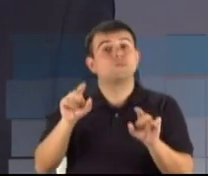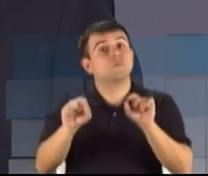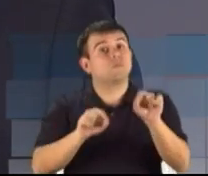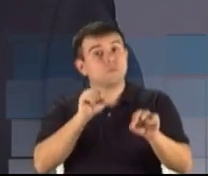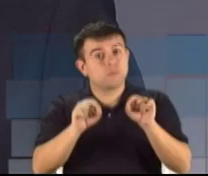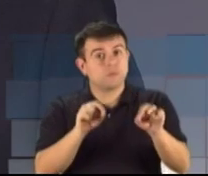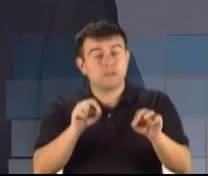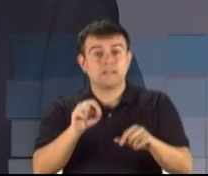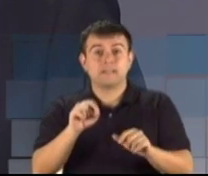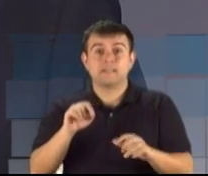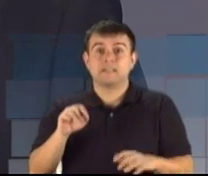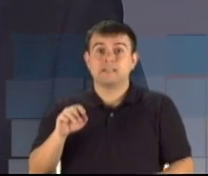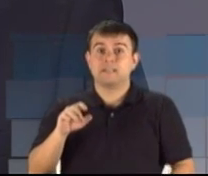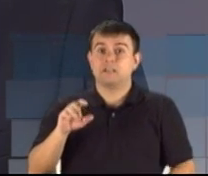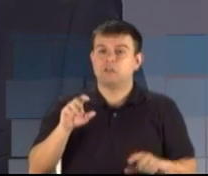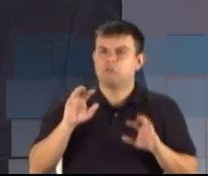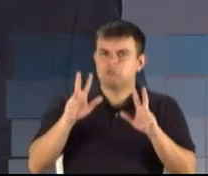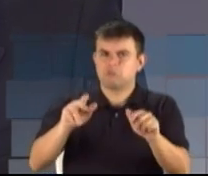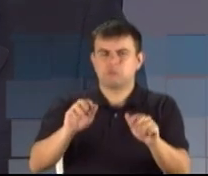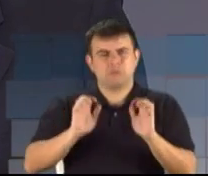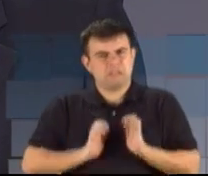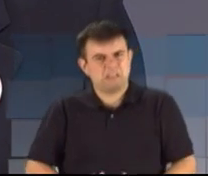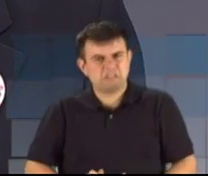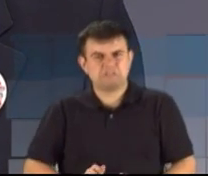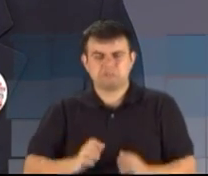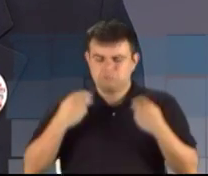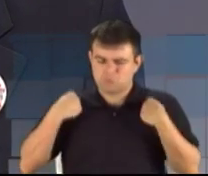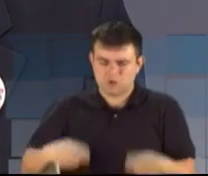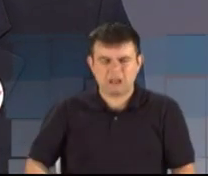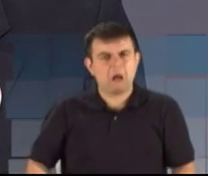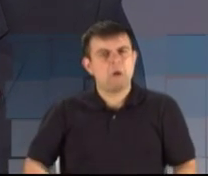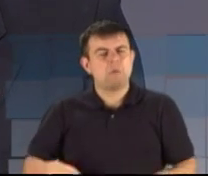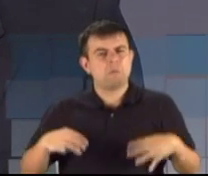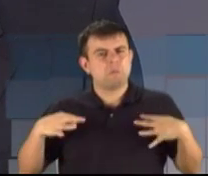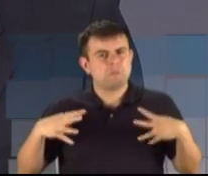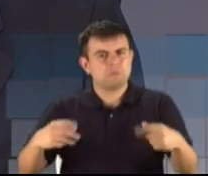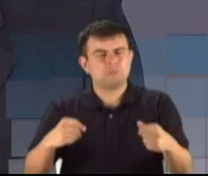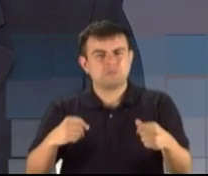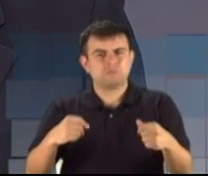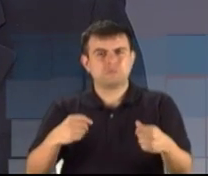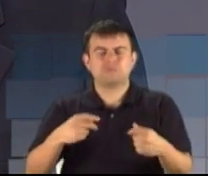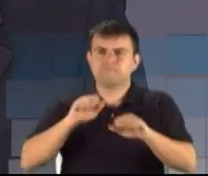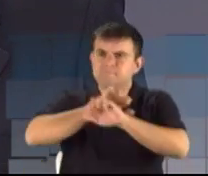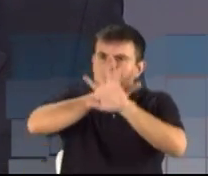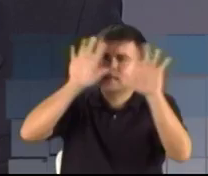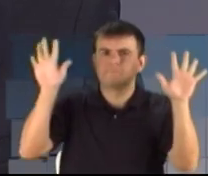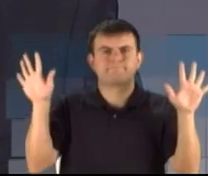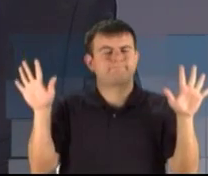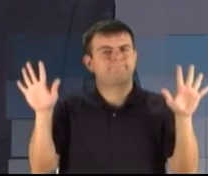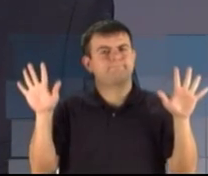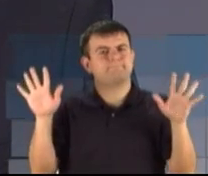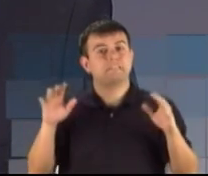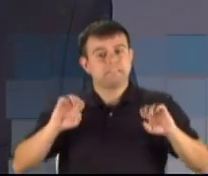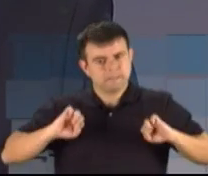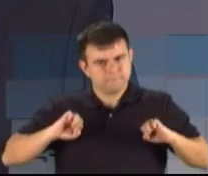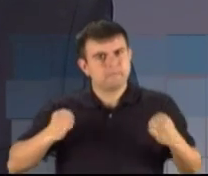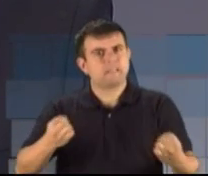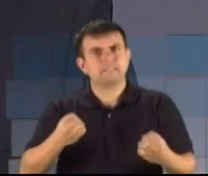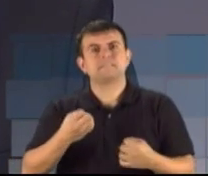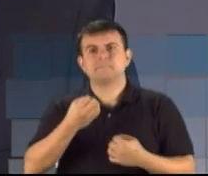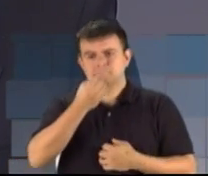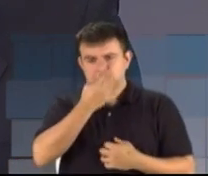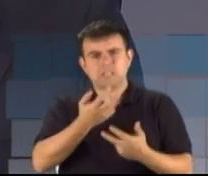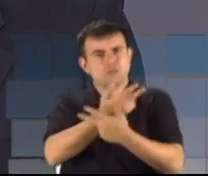sociedade tanto defende, ética, moral, transparência e defesa do bem